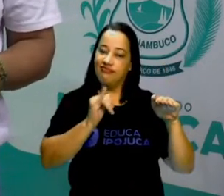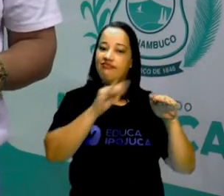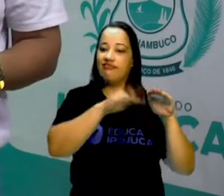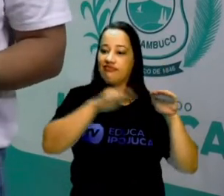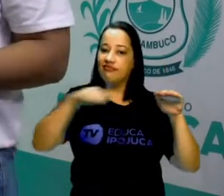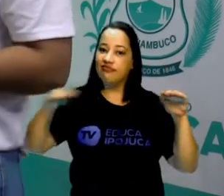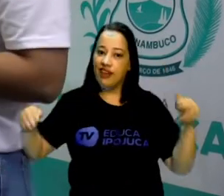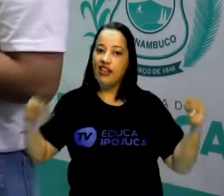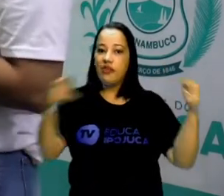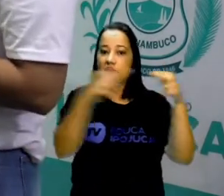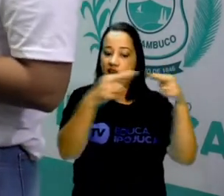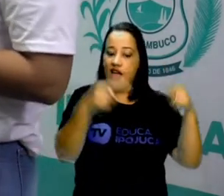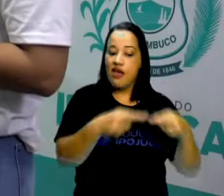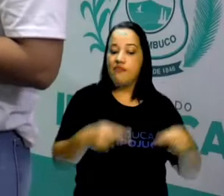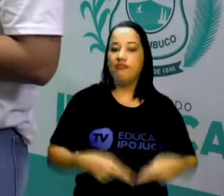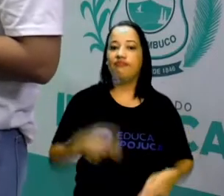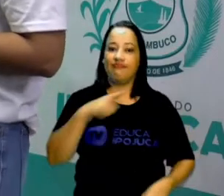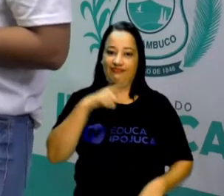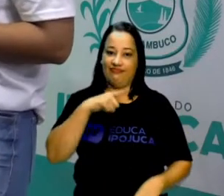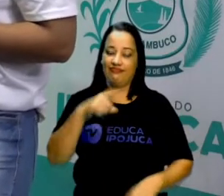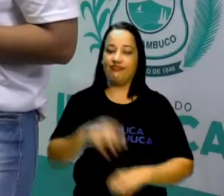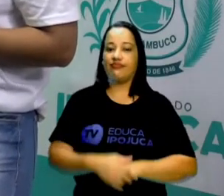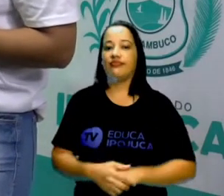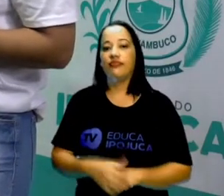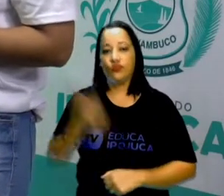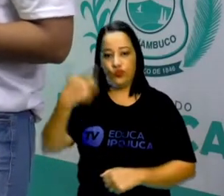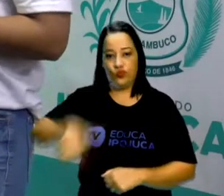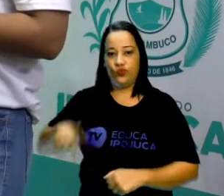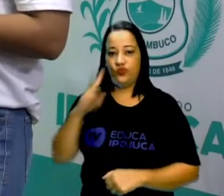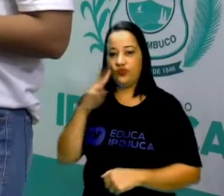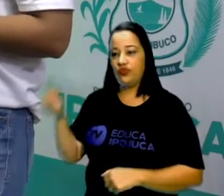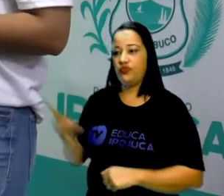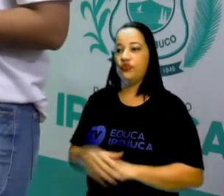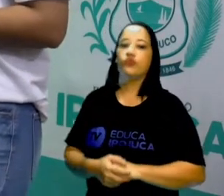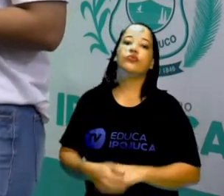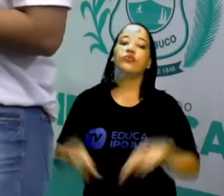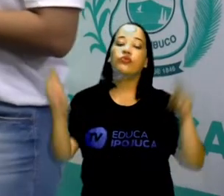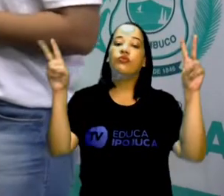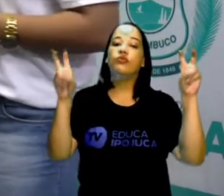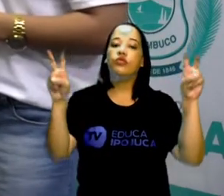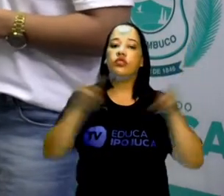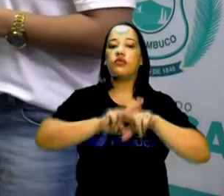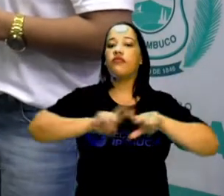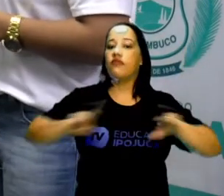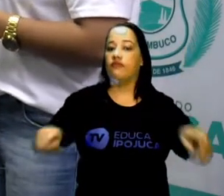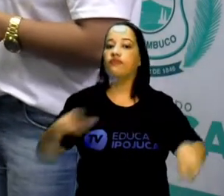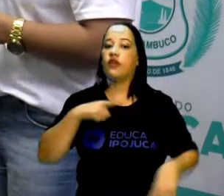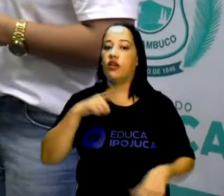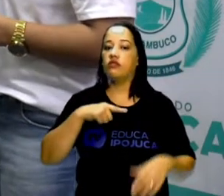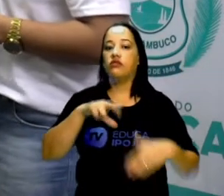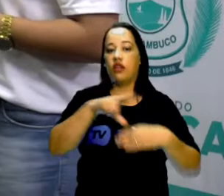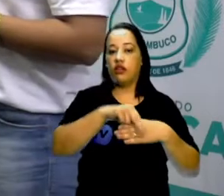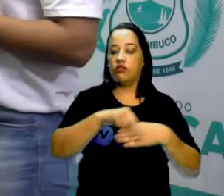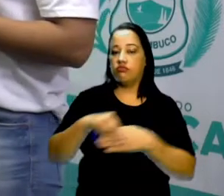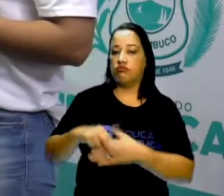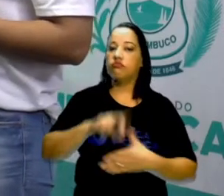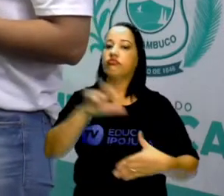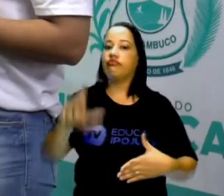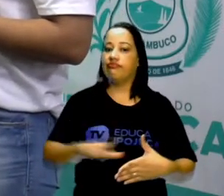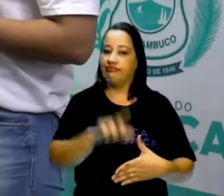de frase para a outra. Vamos para a outra etapa aqui. Os temas são variados na literatura de cordel.